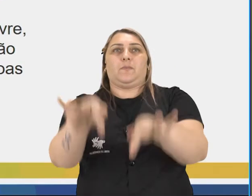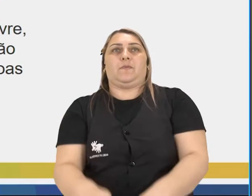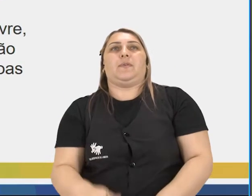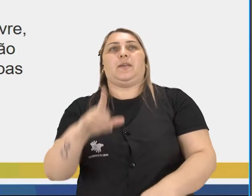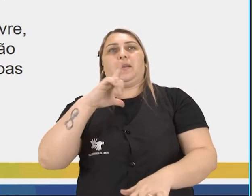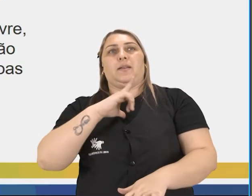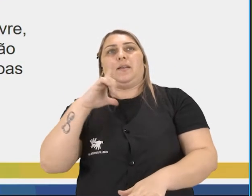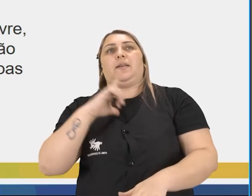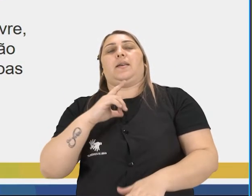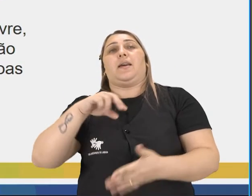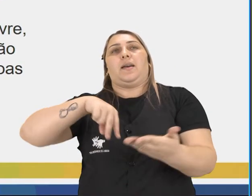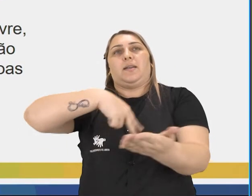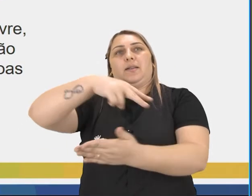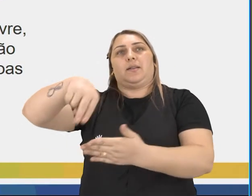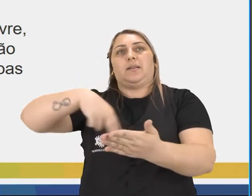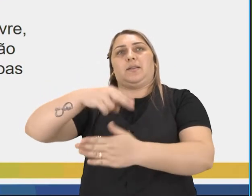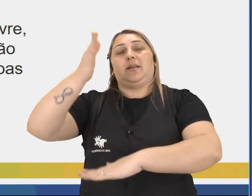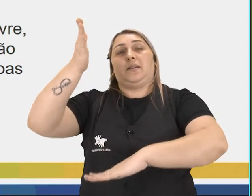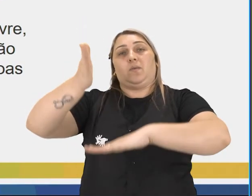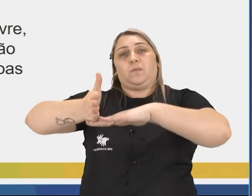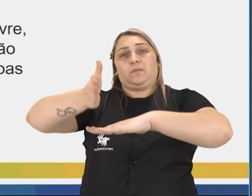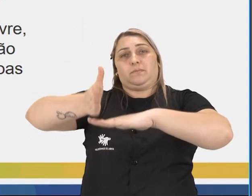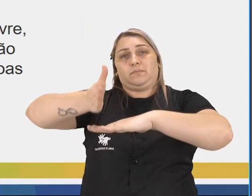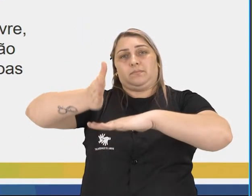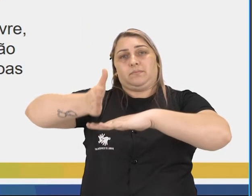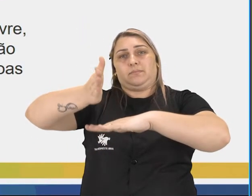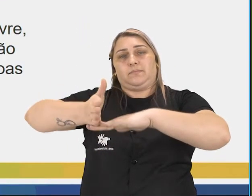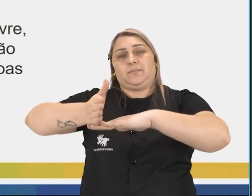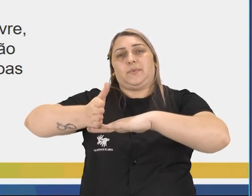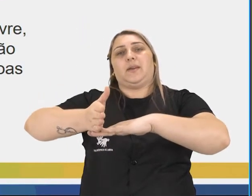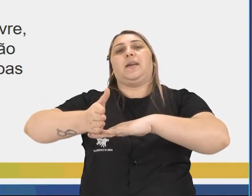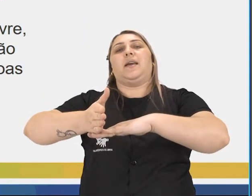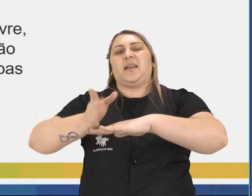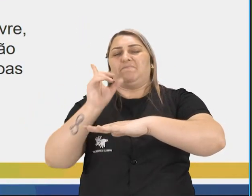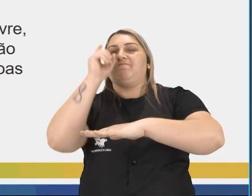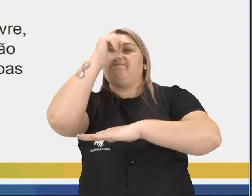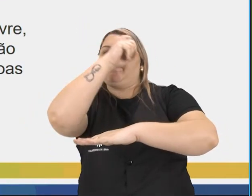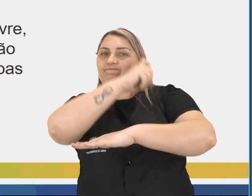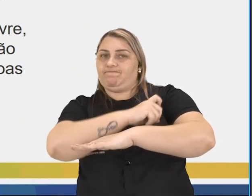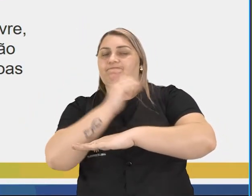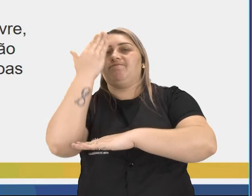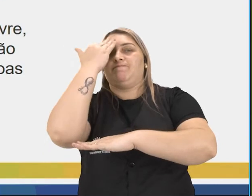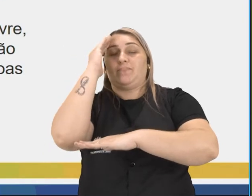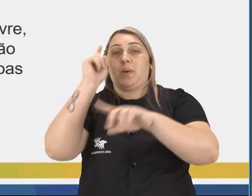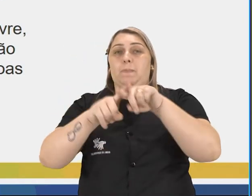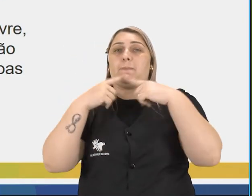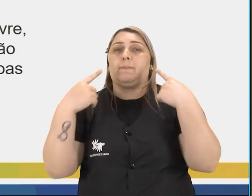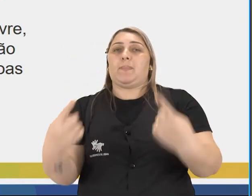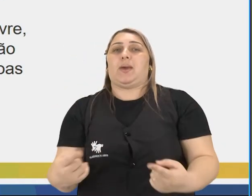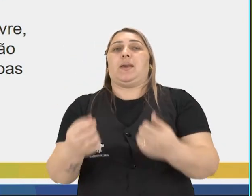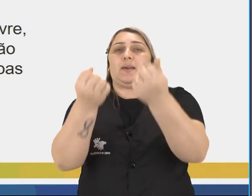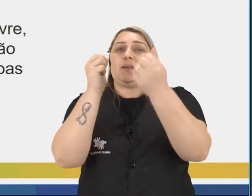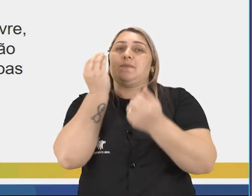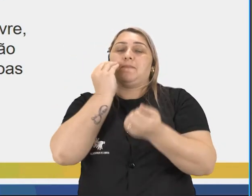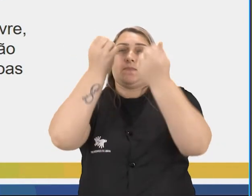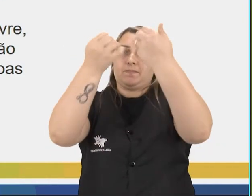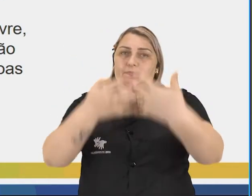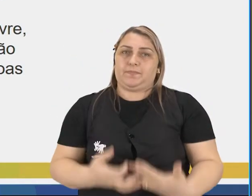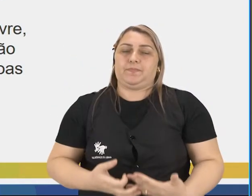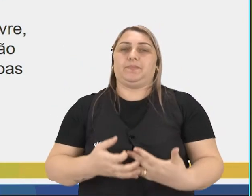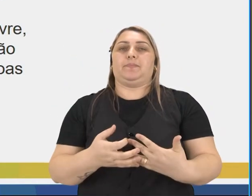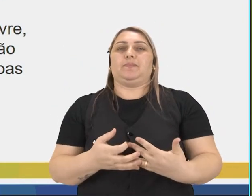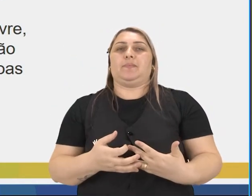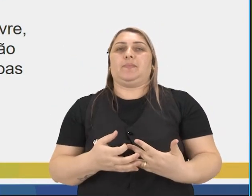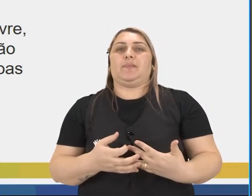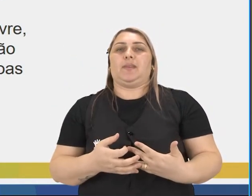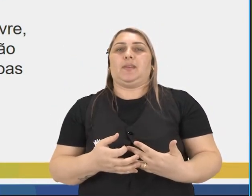chegamos no tempo de hoje, que é a dança contemporânea. Ela é um pouquinho complicada de se compreender, mas vamos aqui esclarecer. É algo